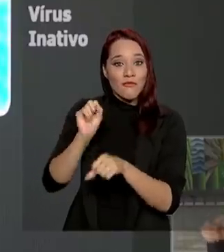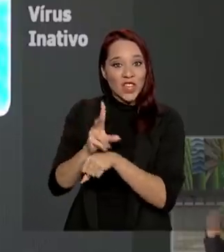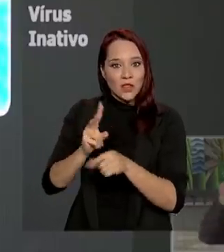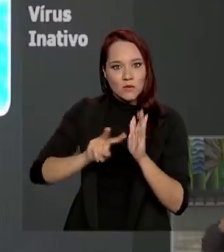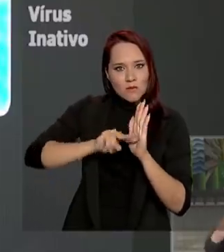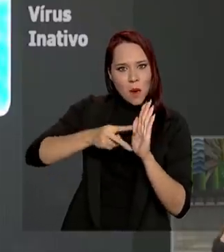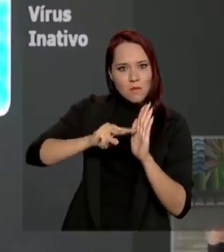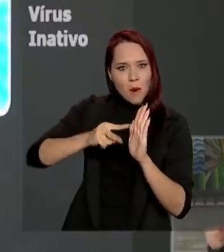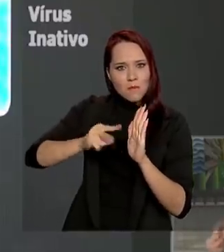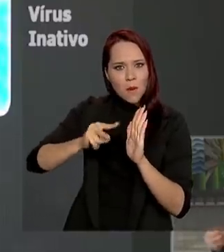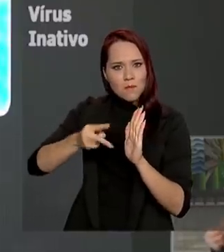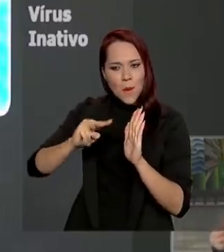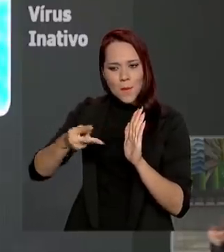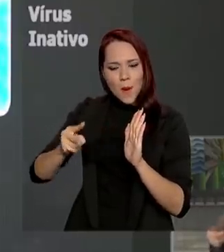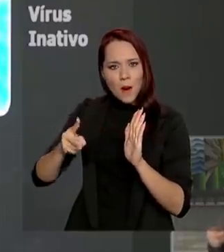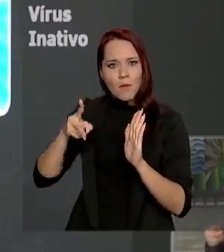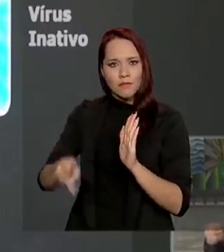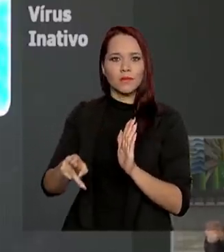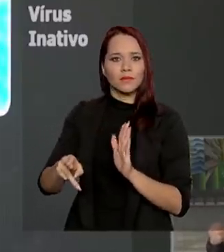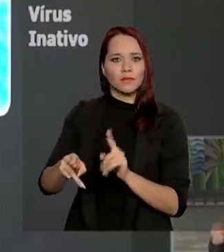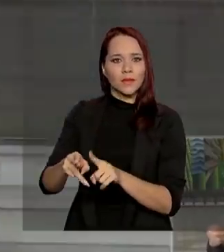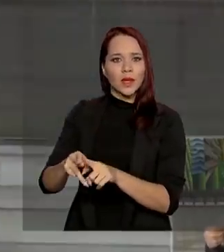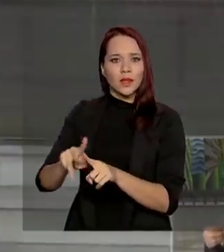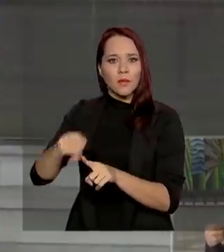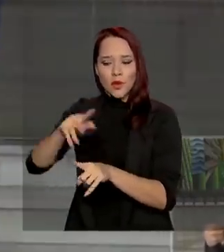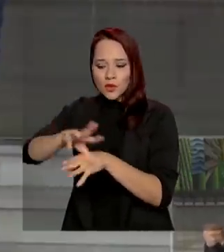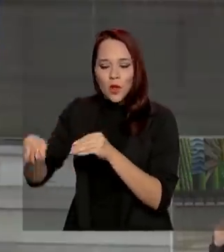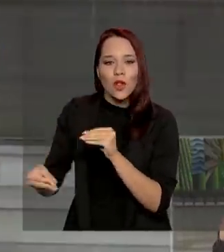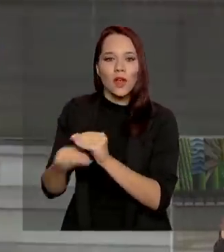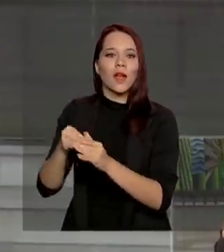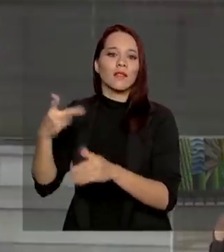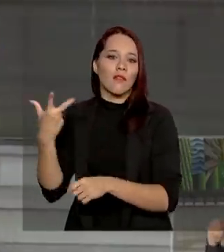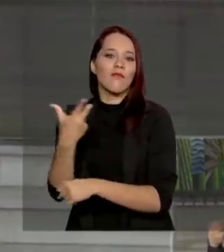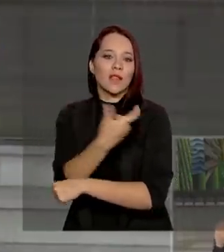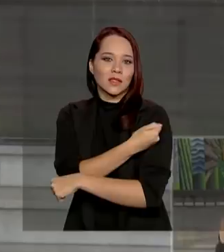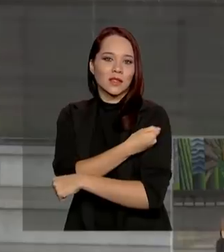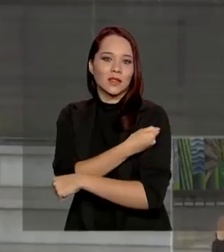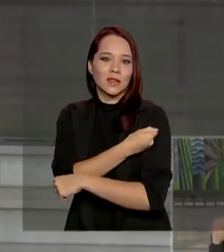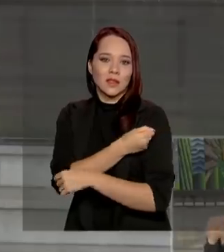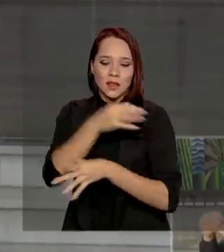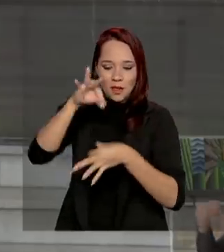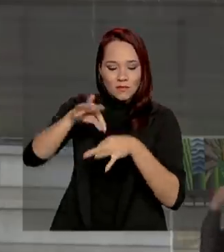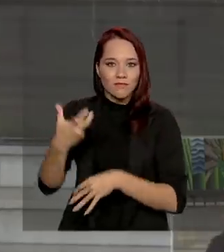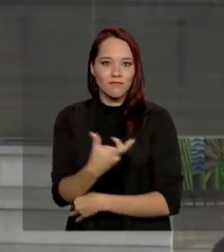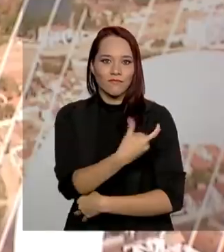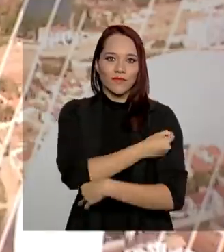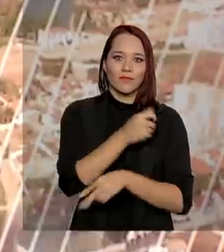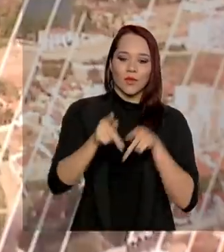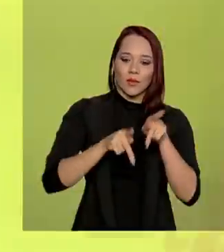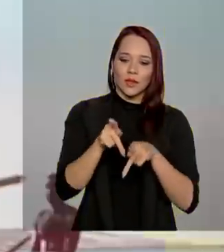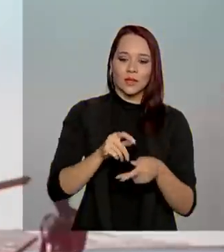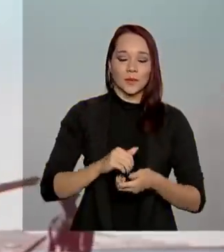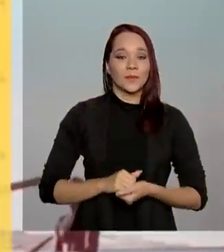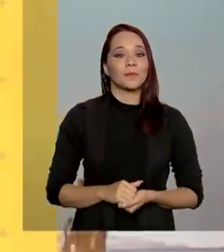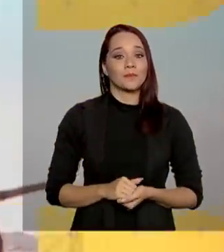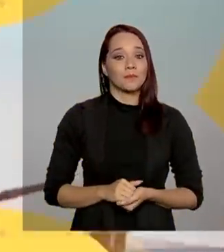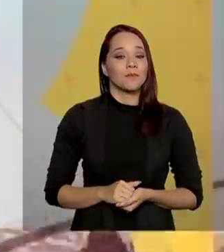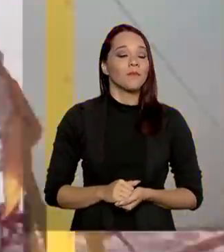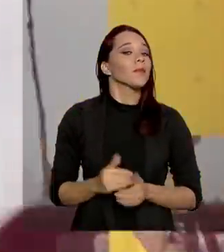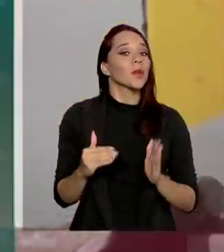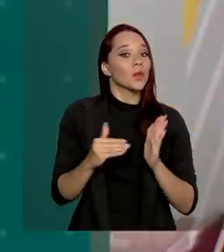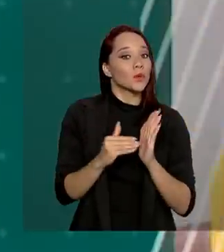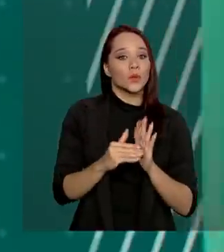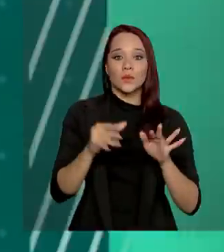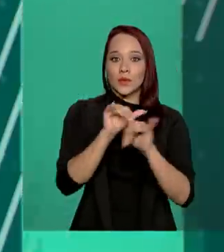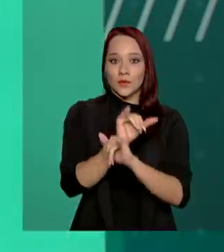no final o vírus é inativado e incorporado na vacina que é aplicada na população. E os últimos